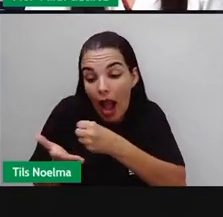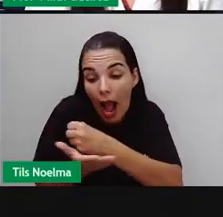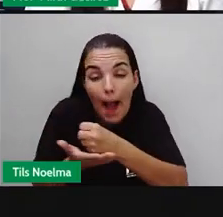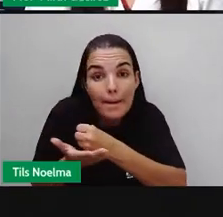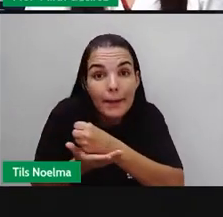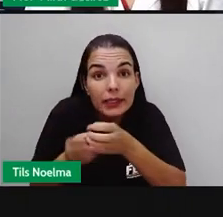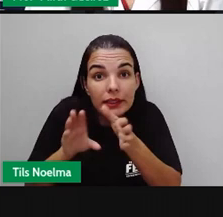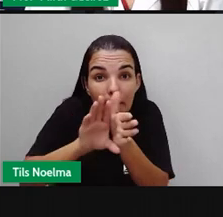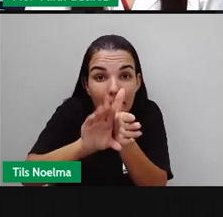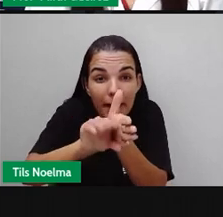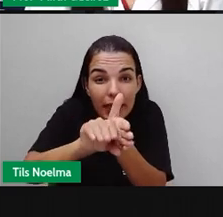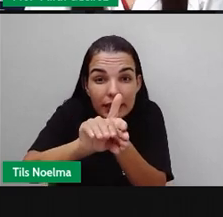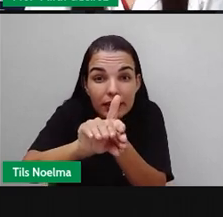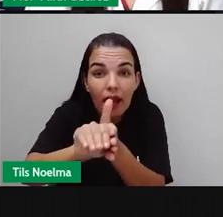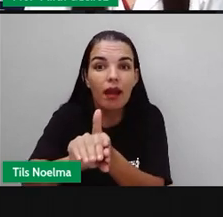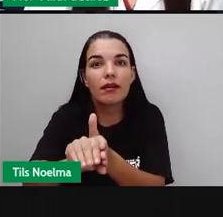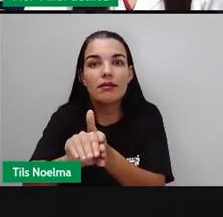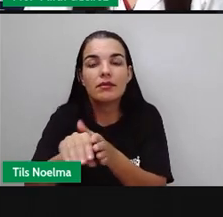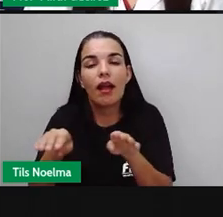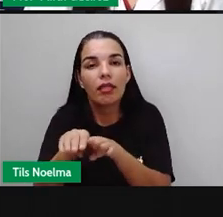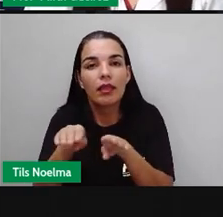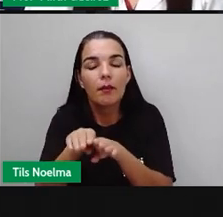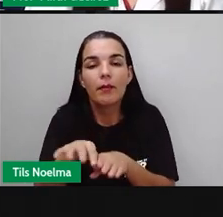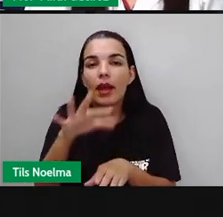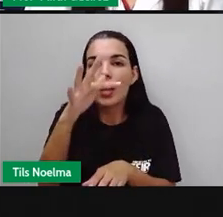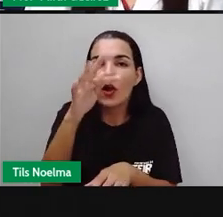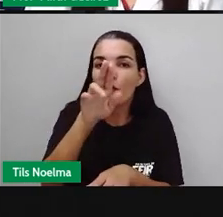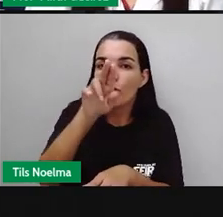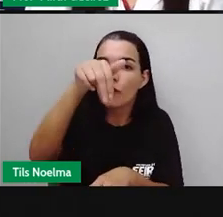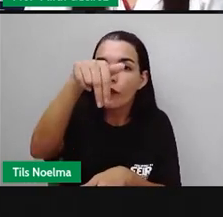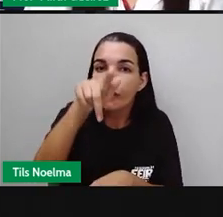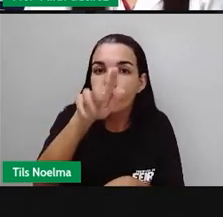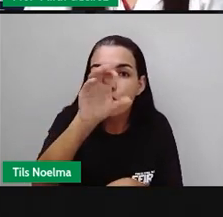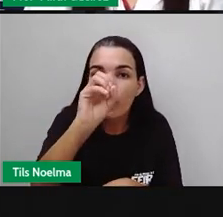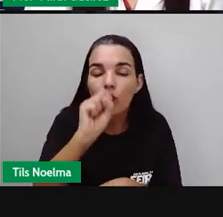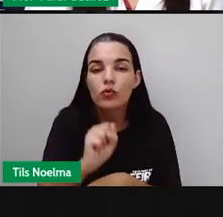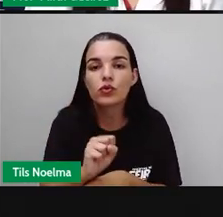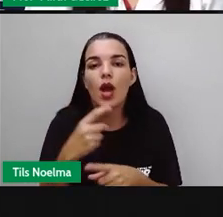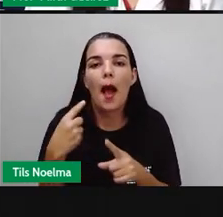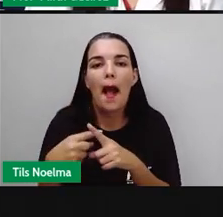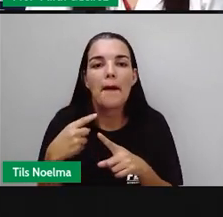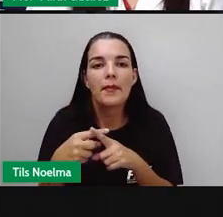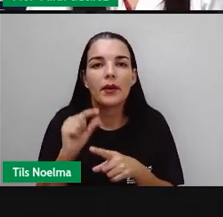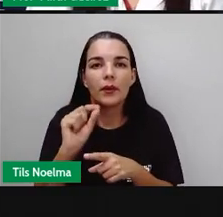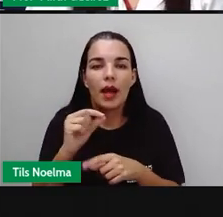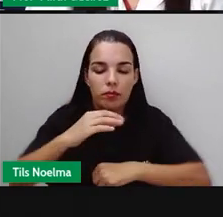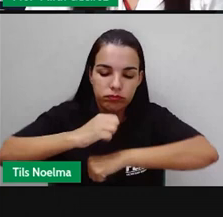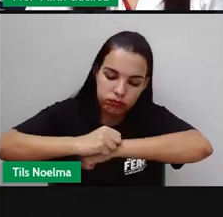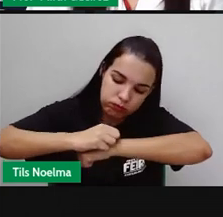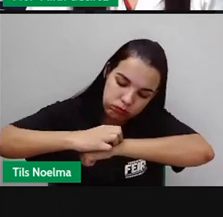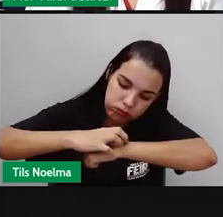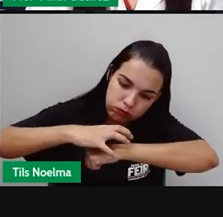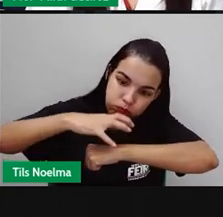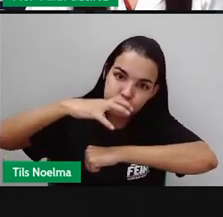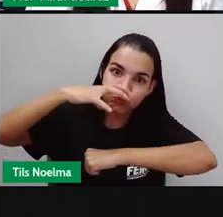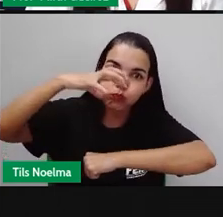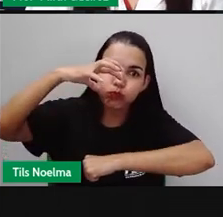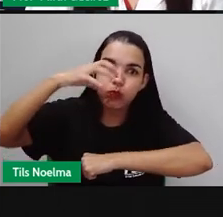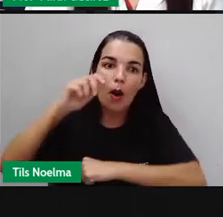bactérias e também de fungos, né? Tal qual a fermentação do pão,